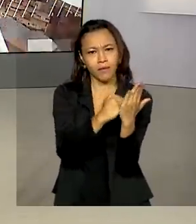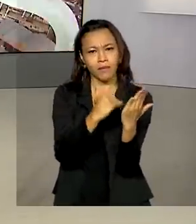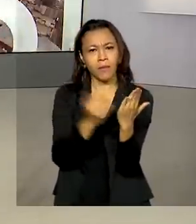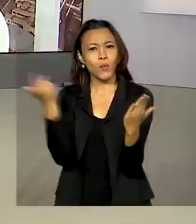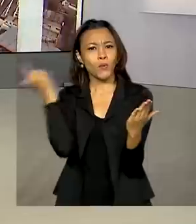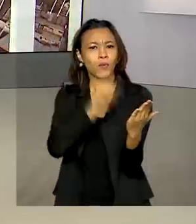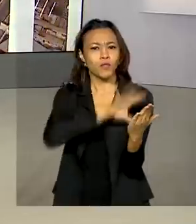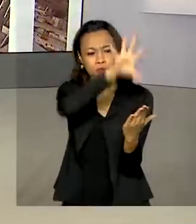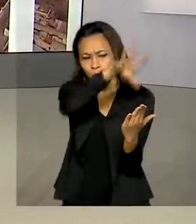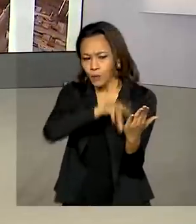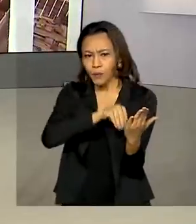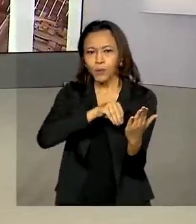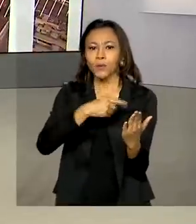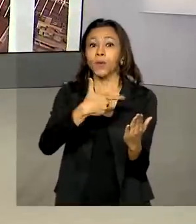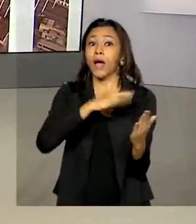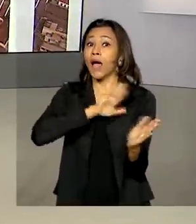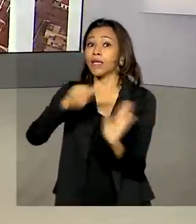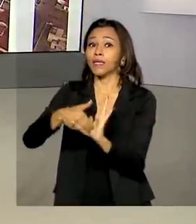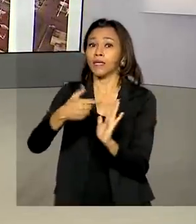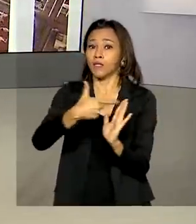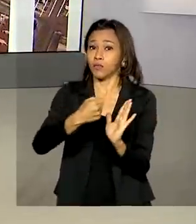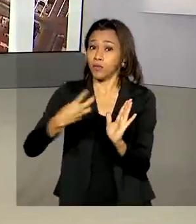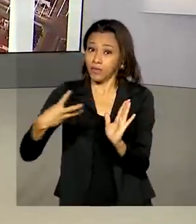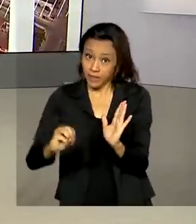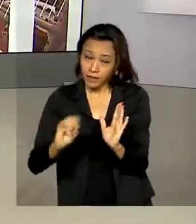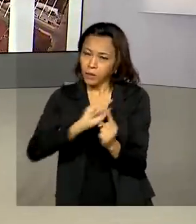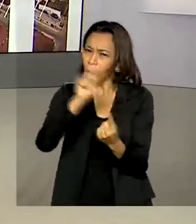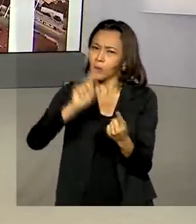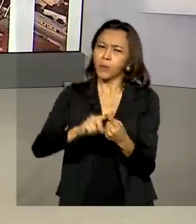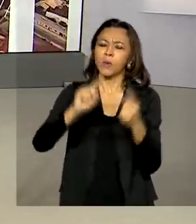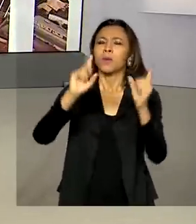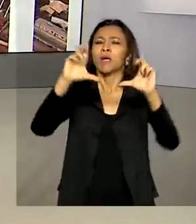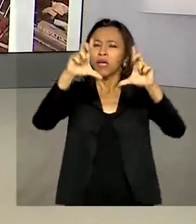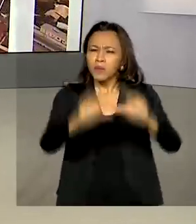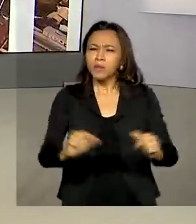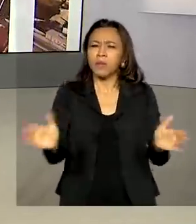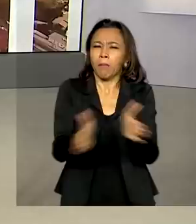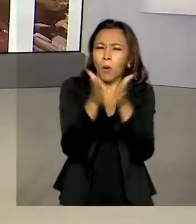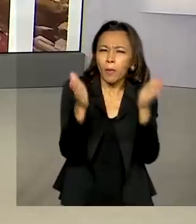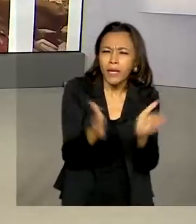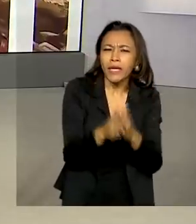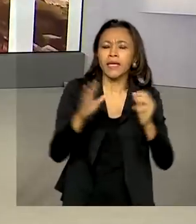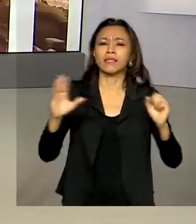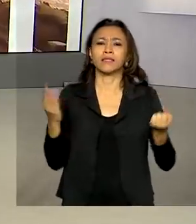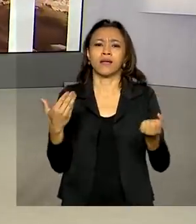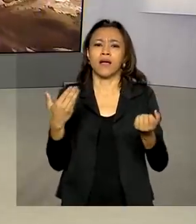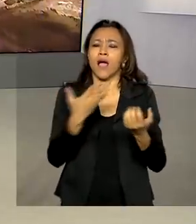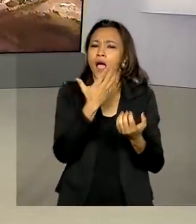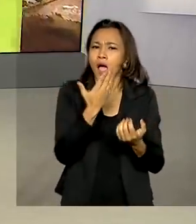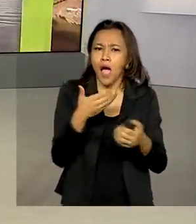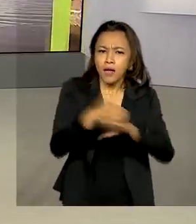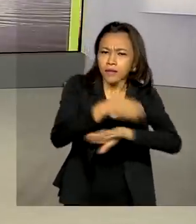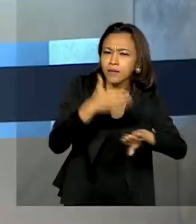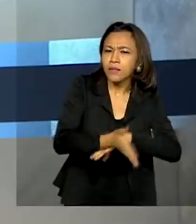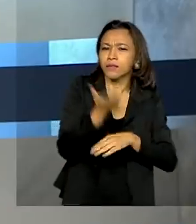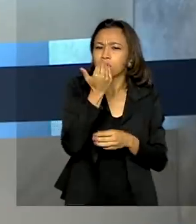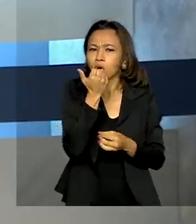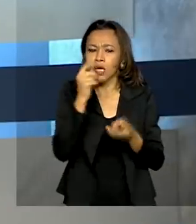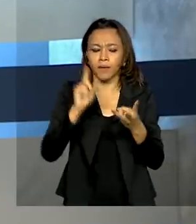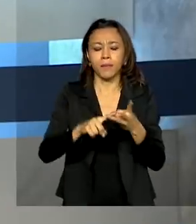até o ano de 2030. Entre eles, a erradicação da pobreza, a segurança alimentar e a preservação do meio ambiente.